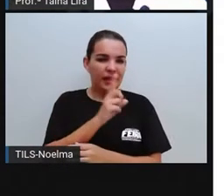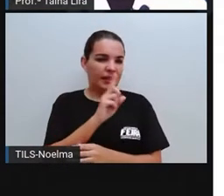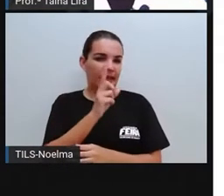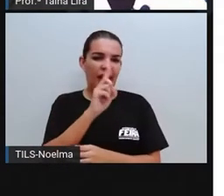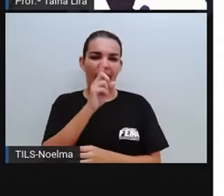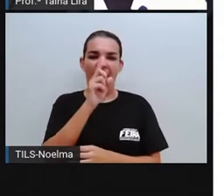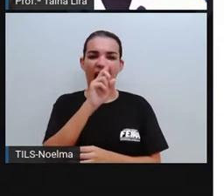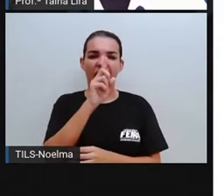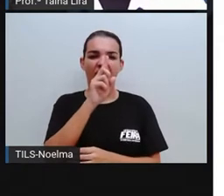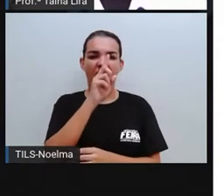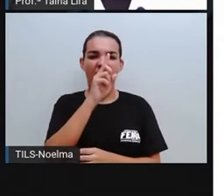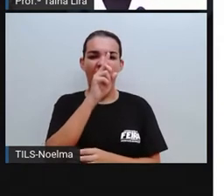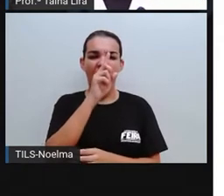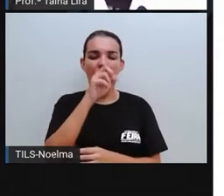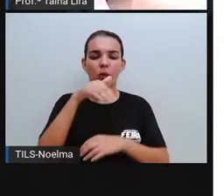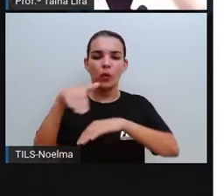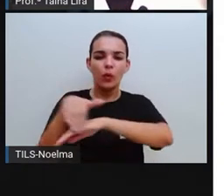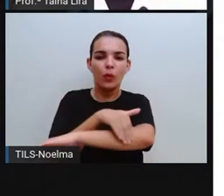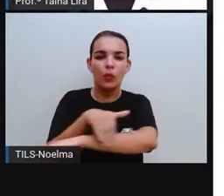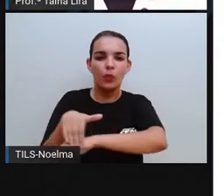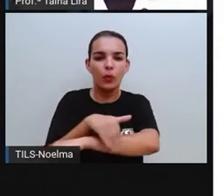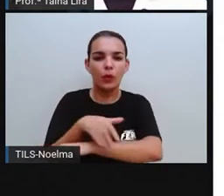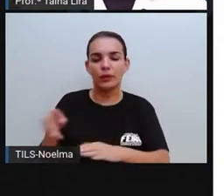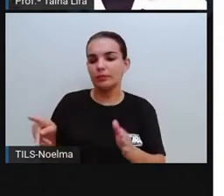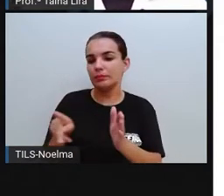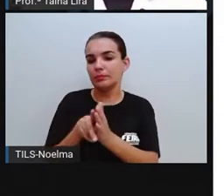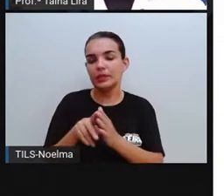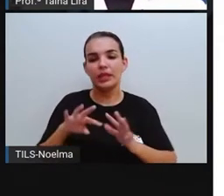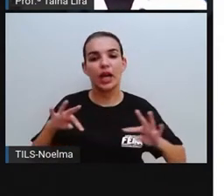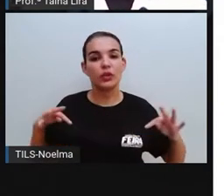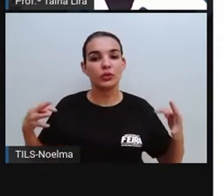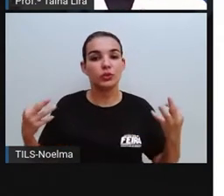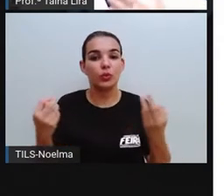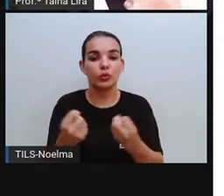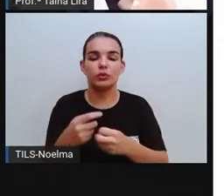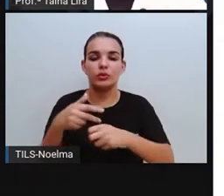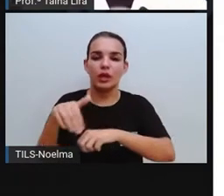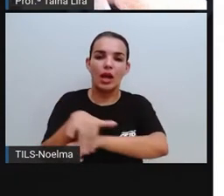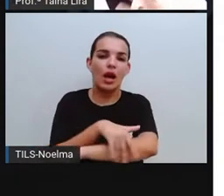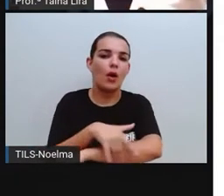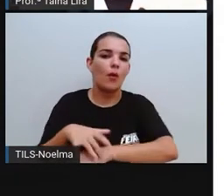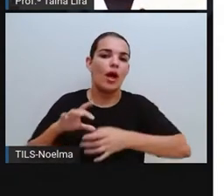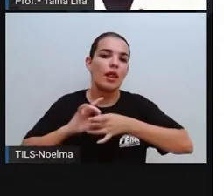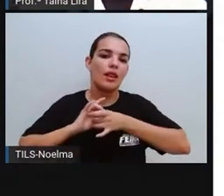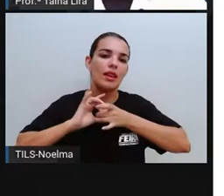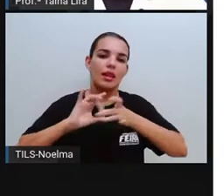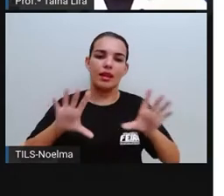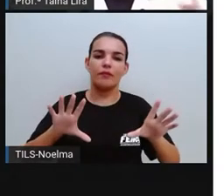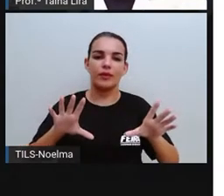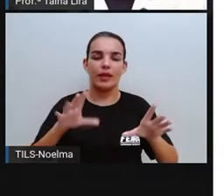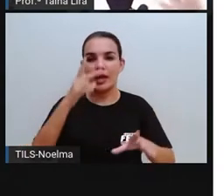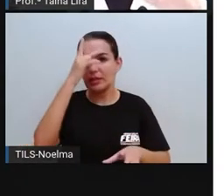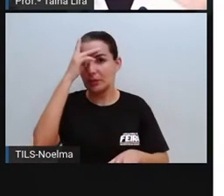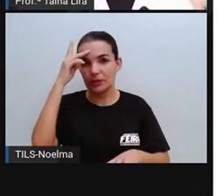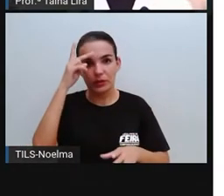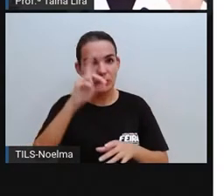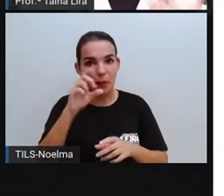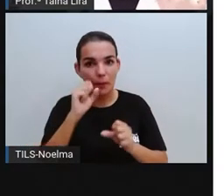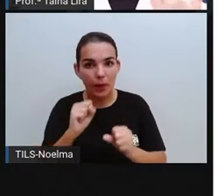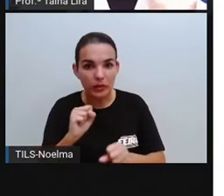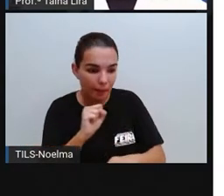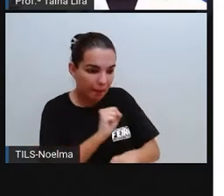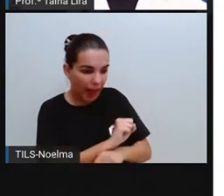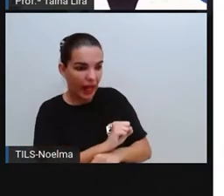é um espaço público onde várias pessoas passam, tá? As pessoas não podem ser impedidas porque